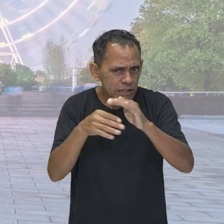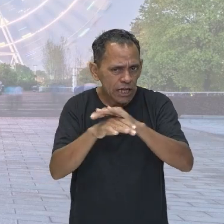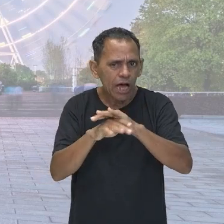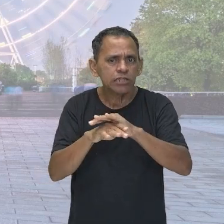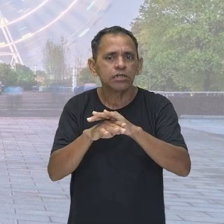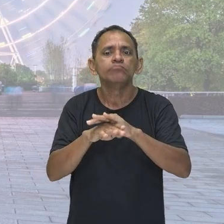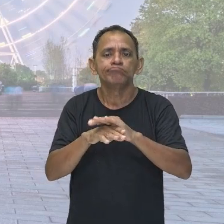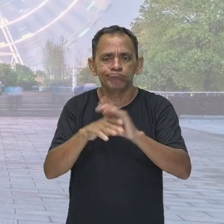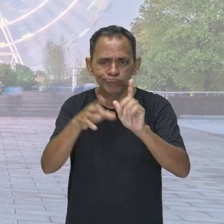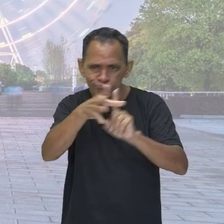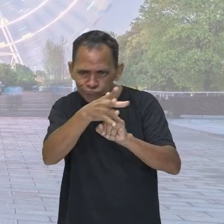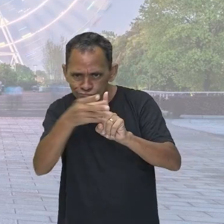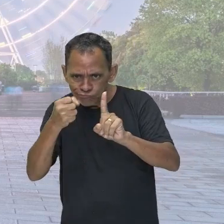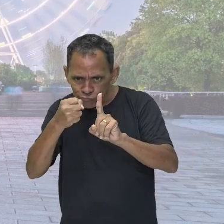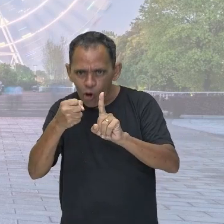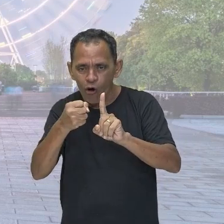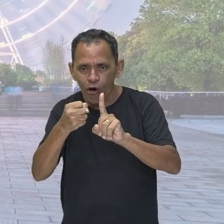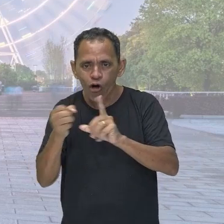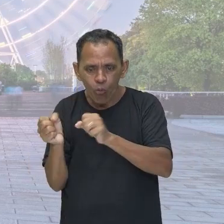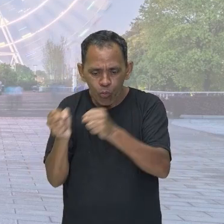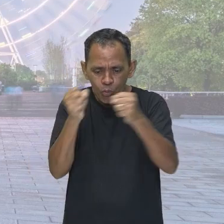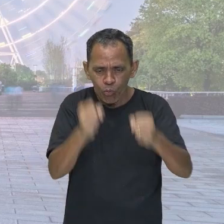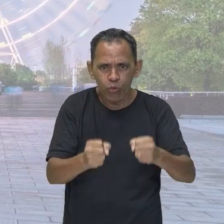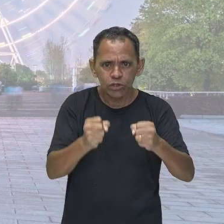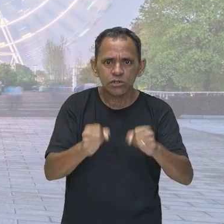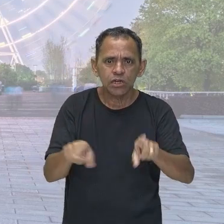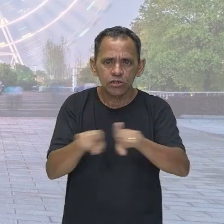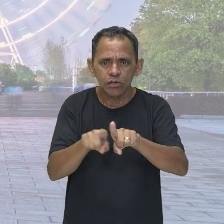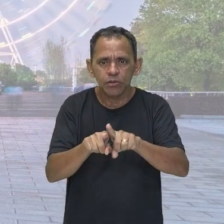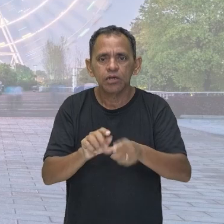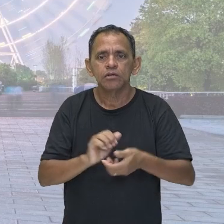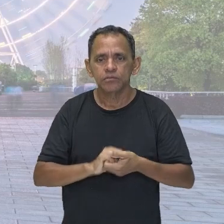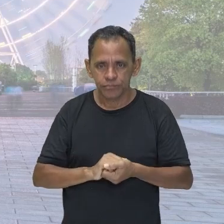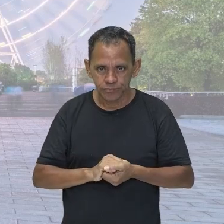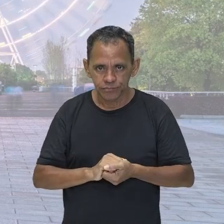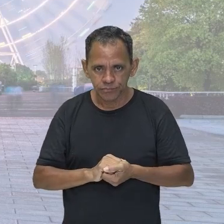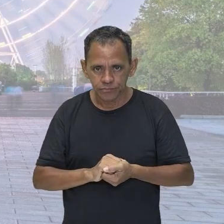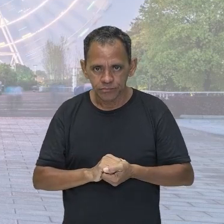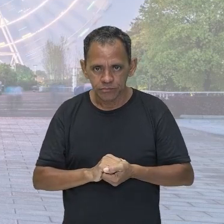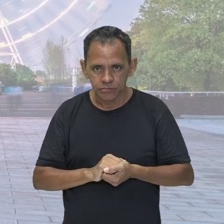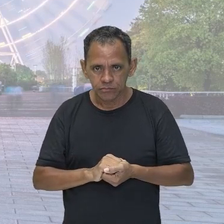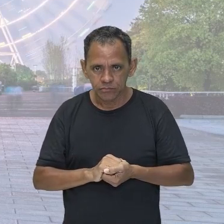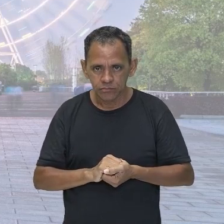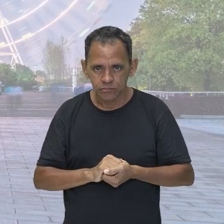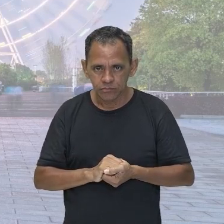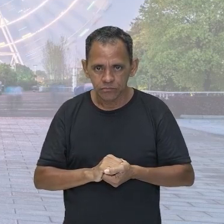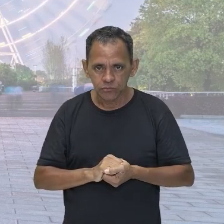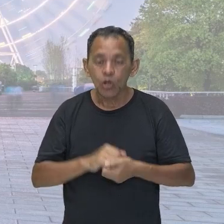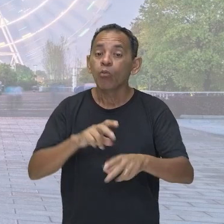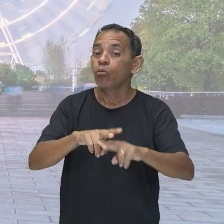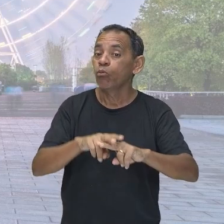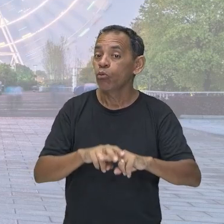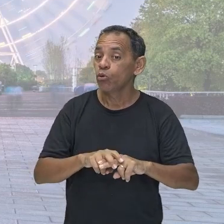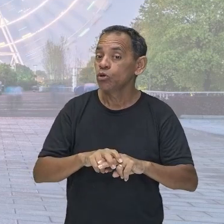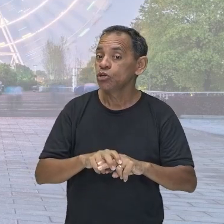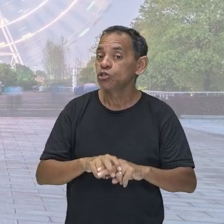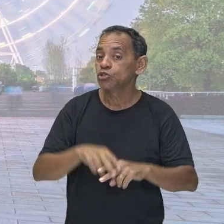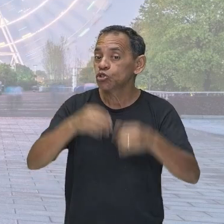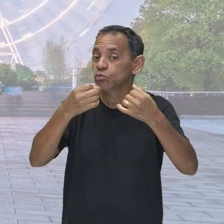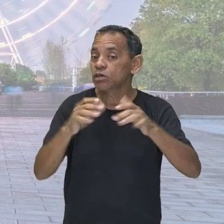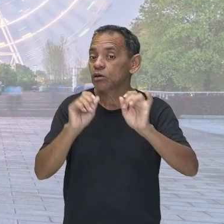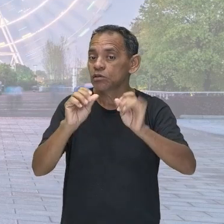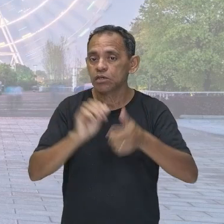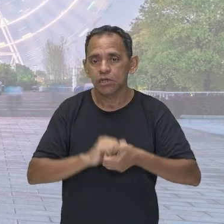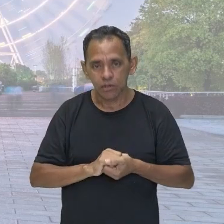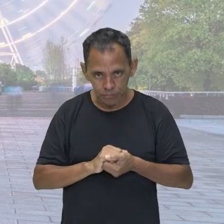guardada. Que está associada a esticar a mola. Por isso, chamamos de energia potencial elástica, tá